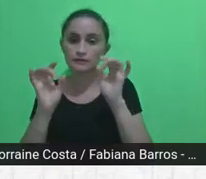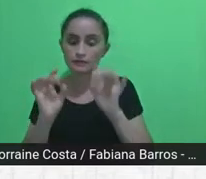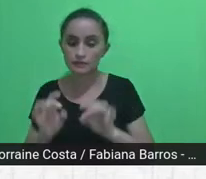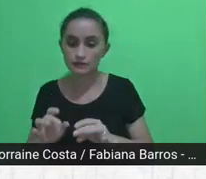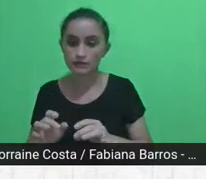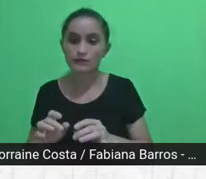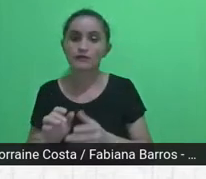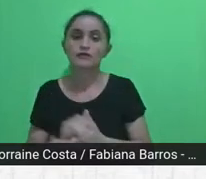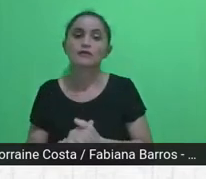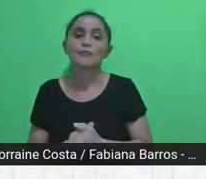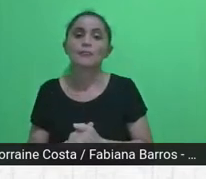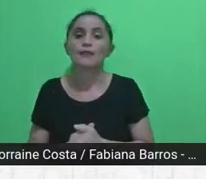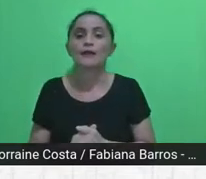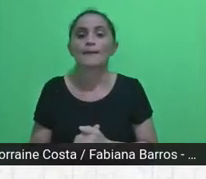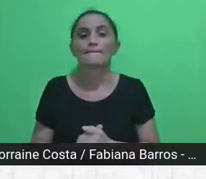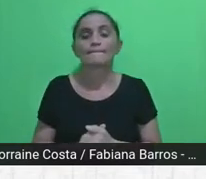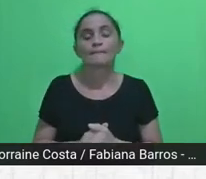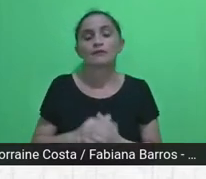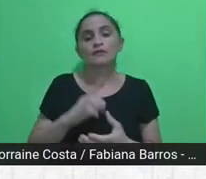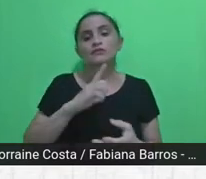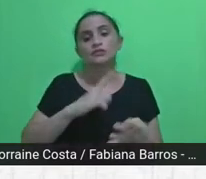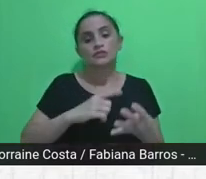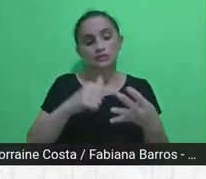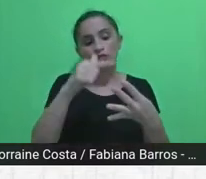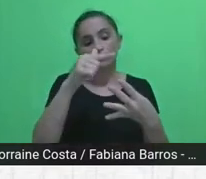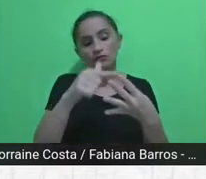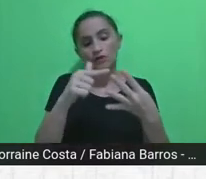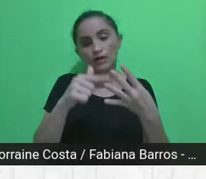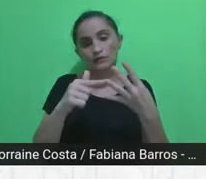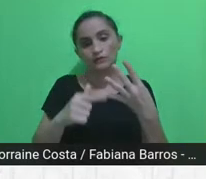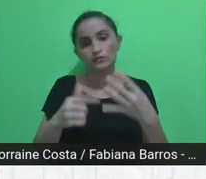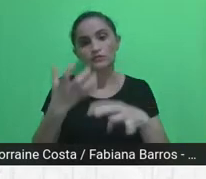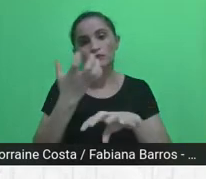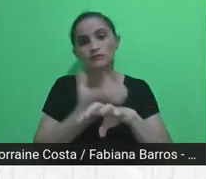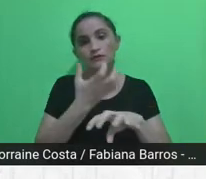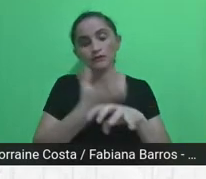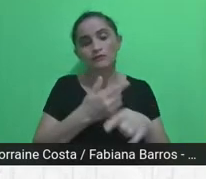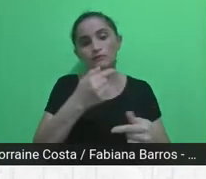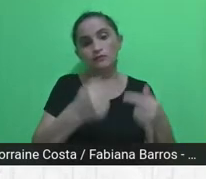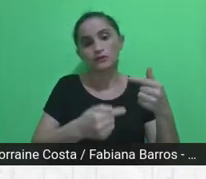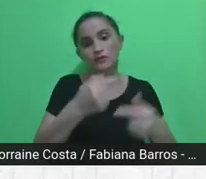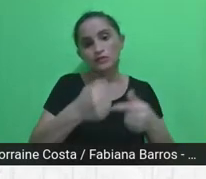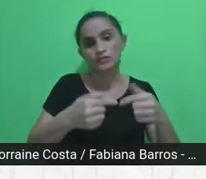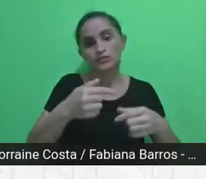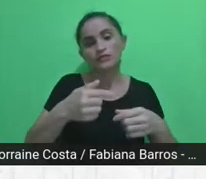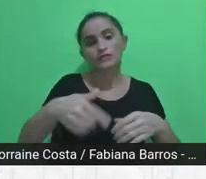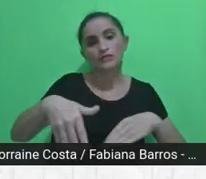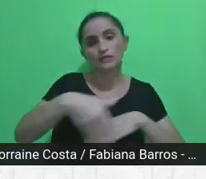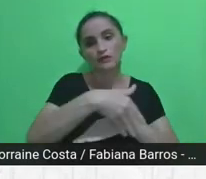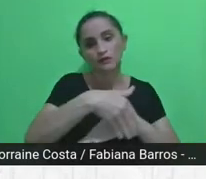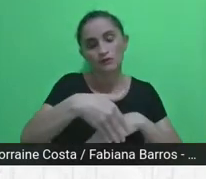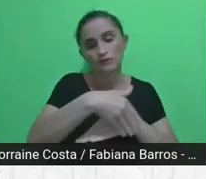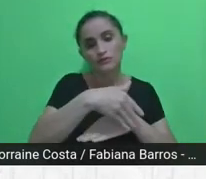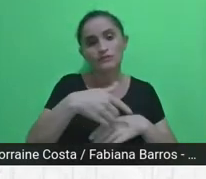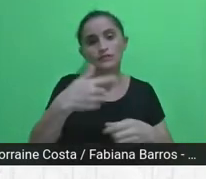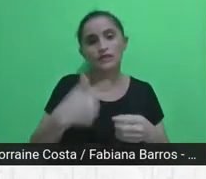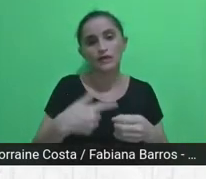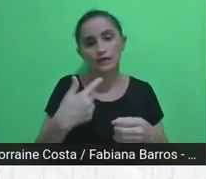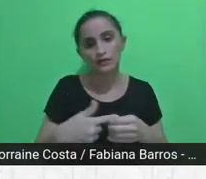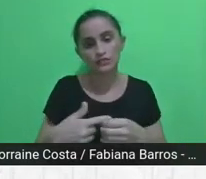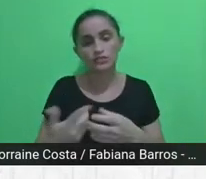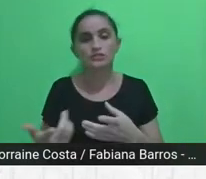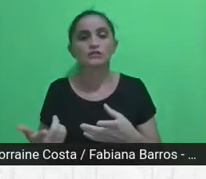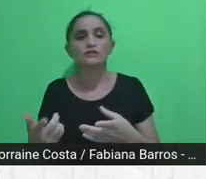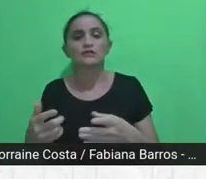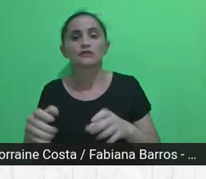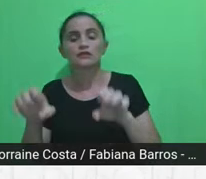ela passava por quatro disciplinas, que são política urbana e direito à cidade, projetos de urbanização, infraestrutura e meio ambiente,